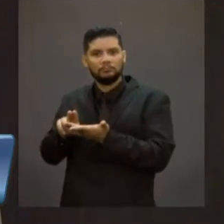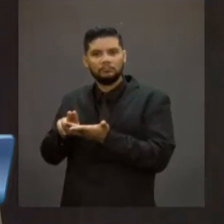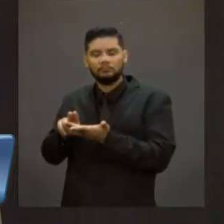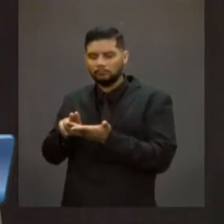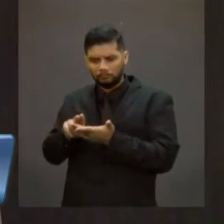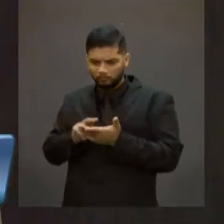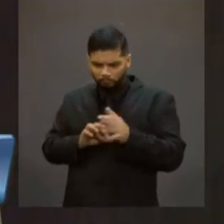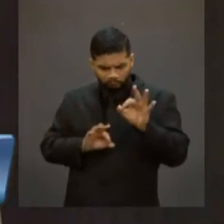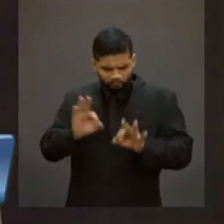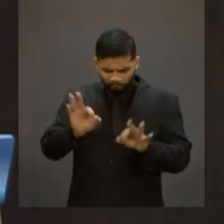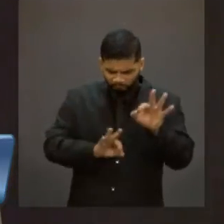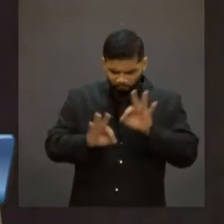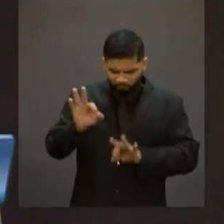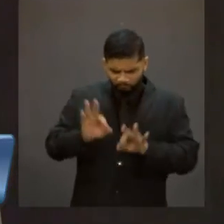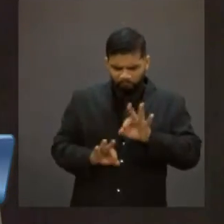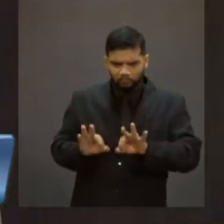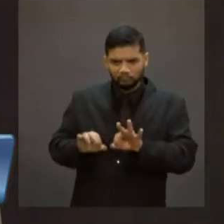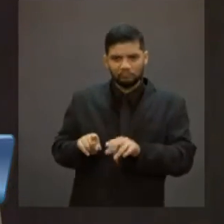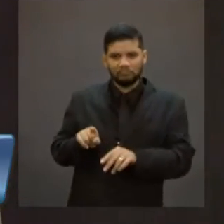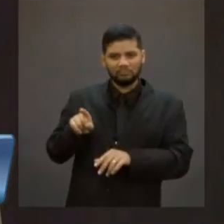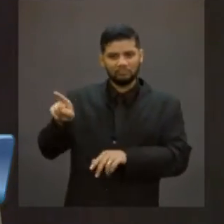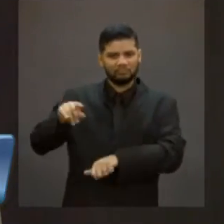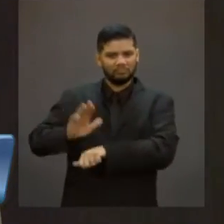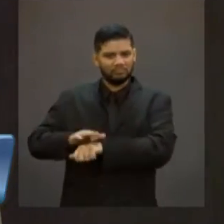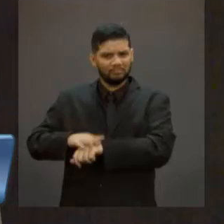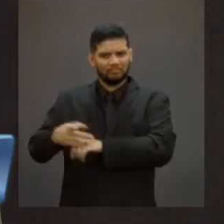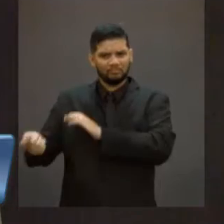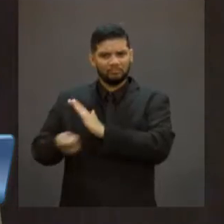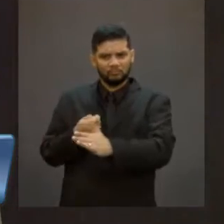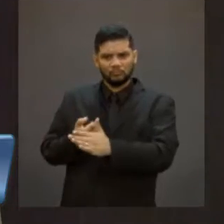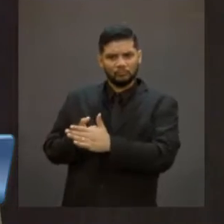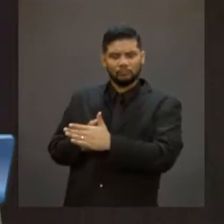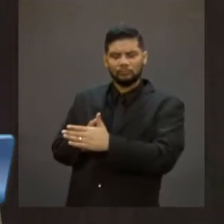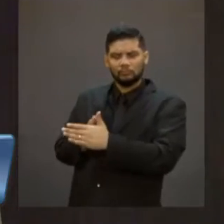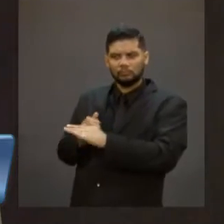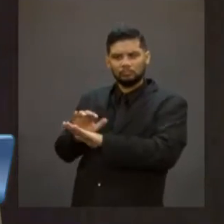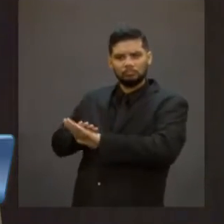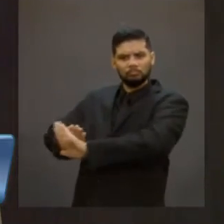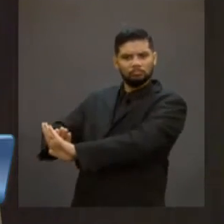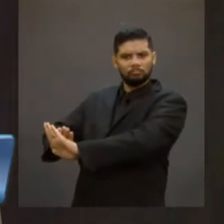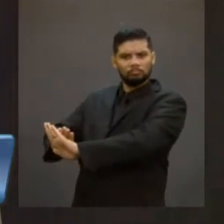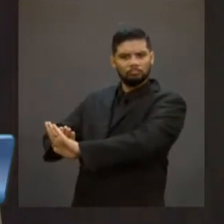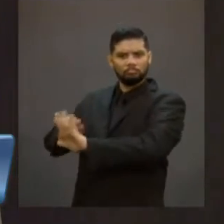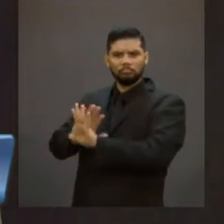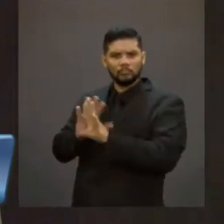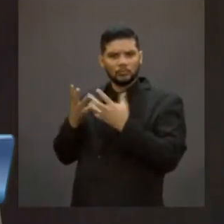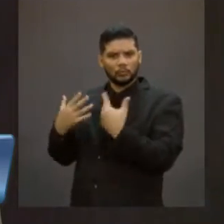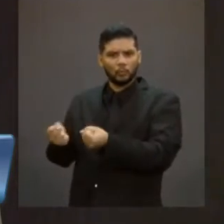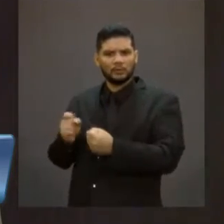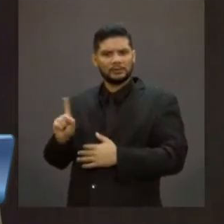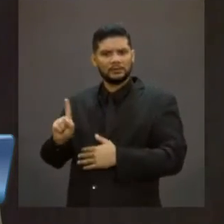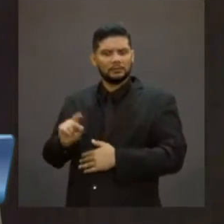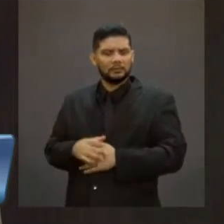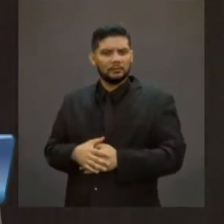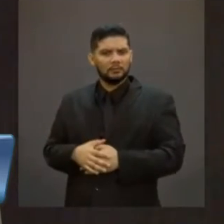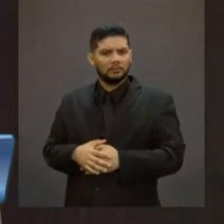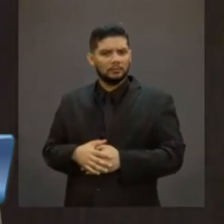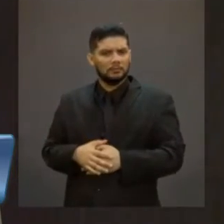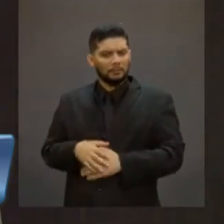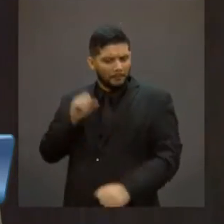derrotem essa iniciativa de Bolsonaro, mais uma vez, contra os mais pobres. Chega.